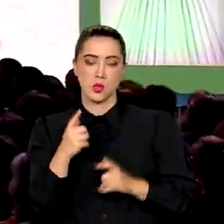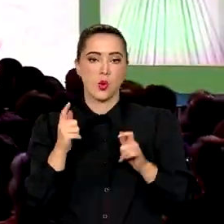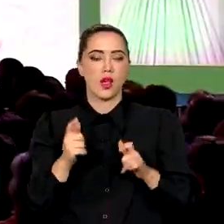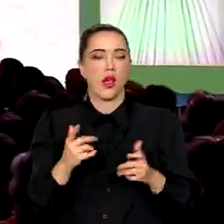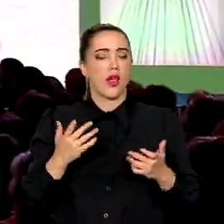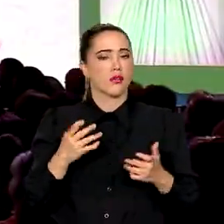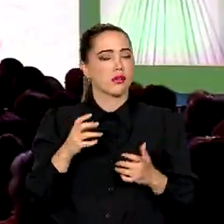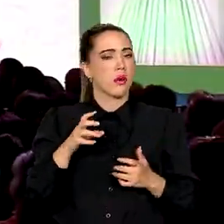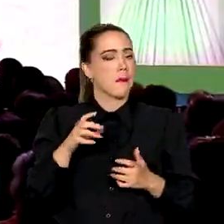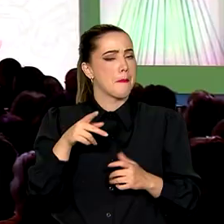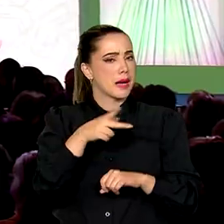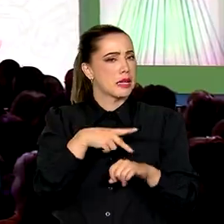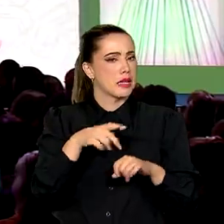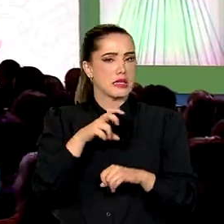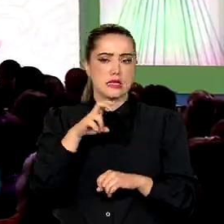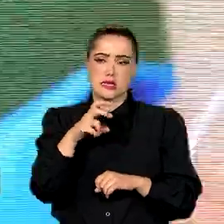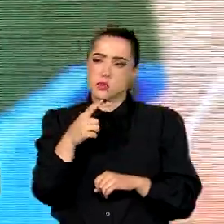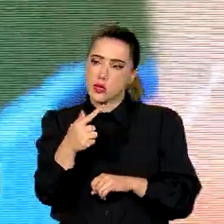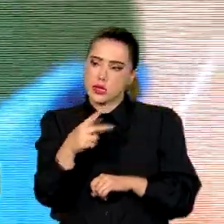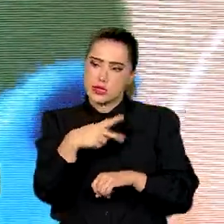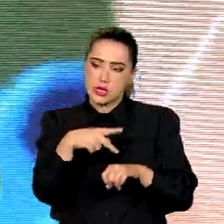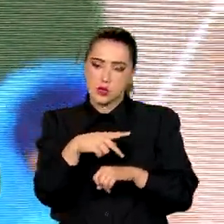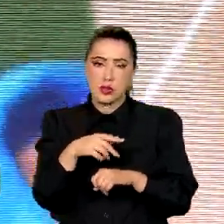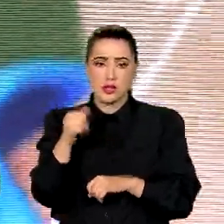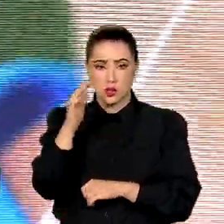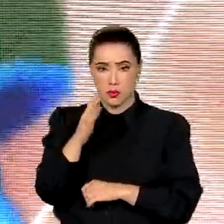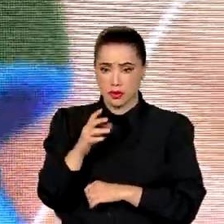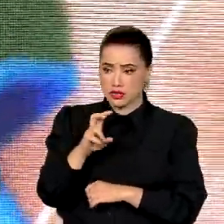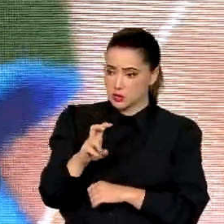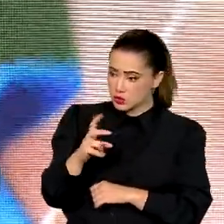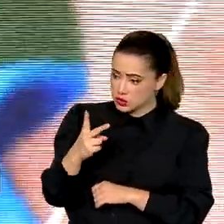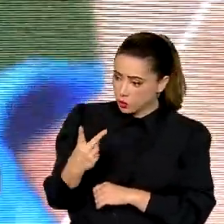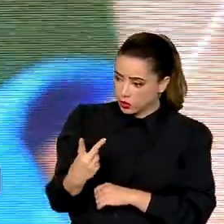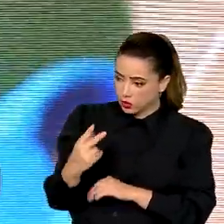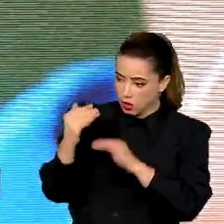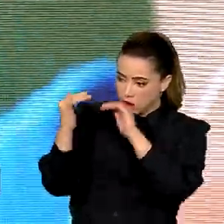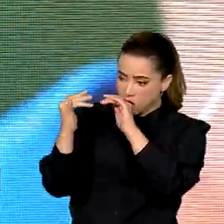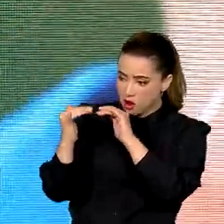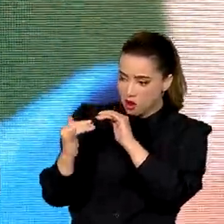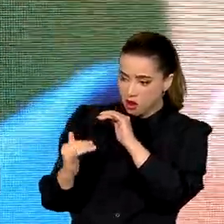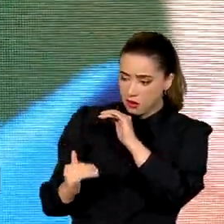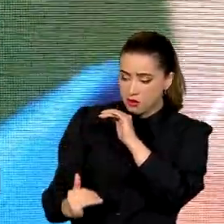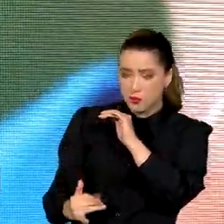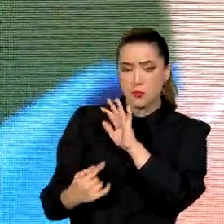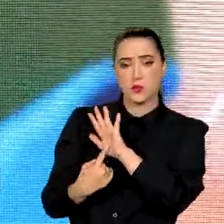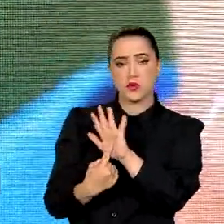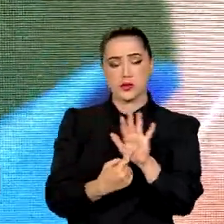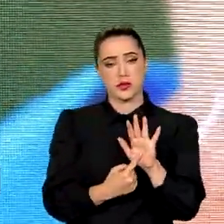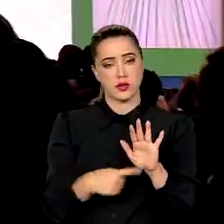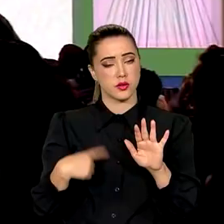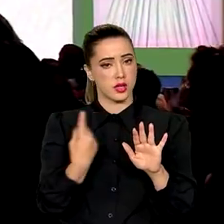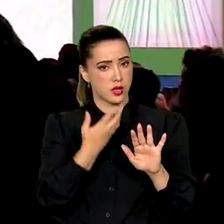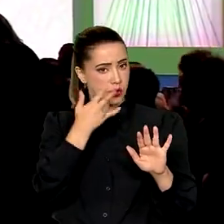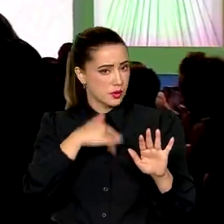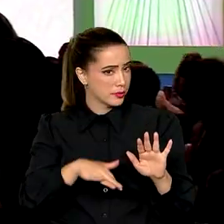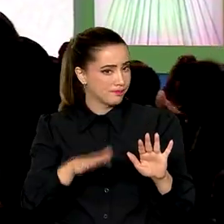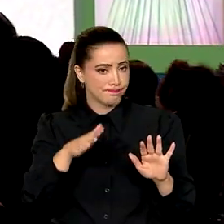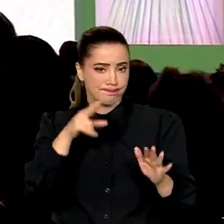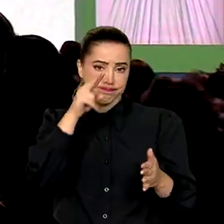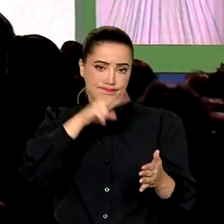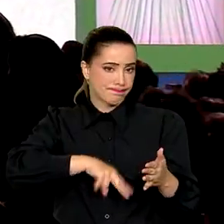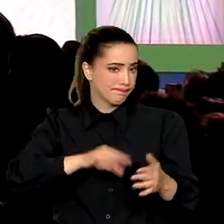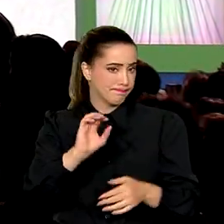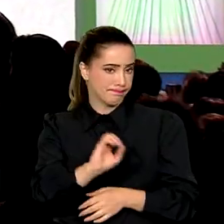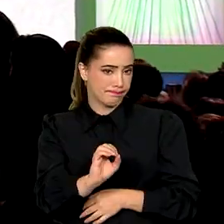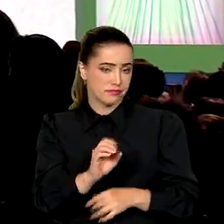entre 57 países quando o assunto é o progresso em leitura. Mas o objetivo é mudar este